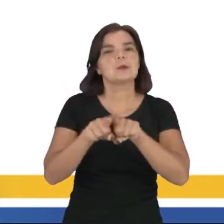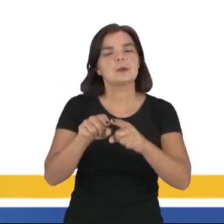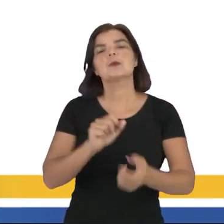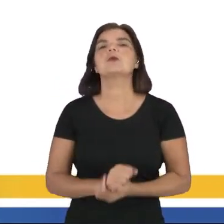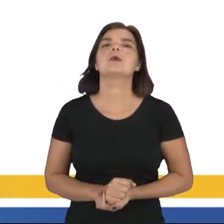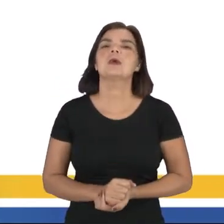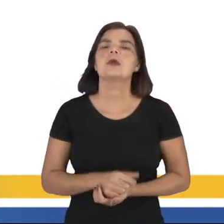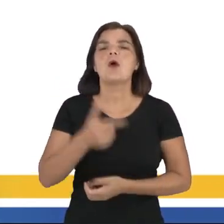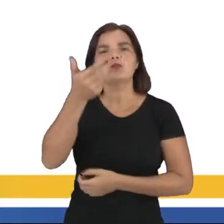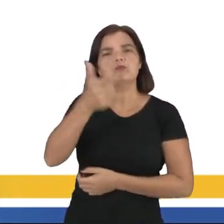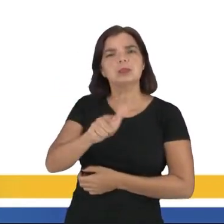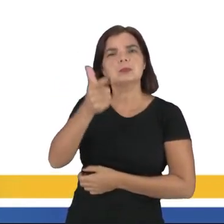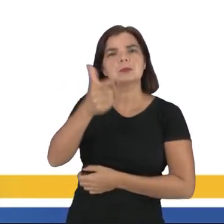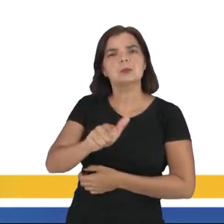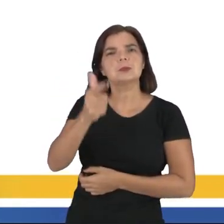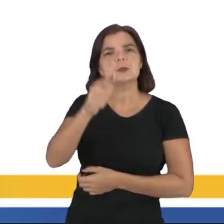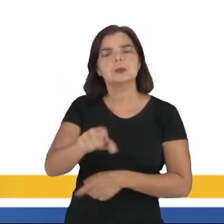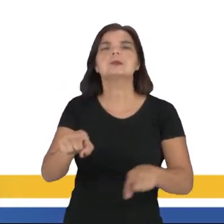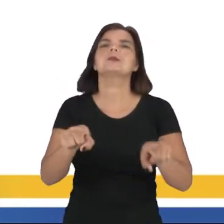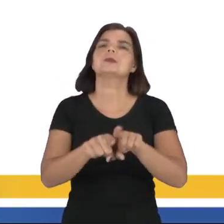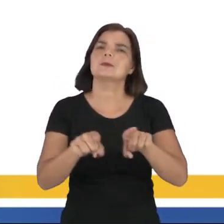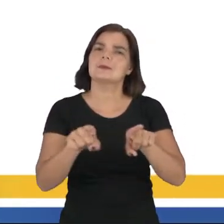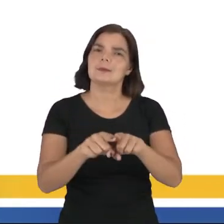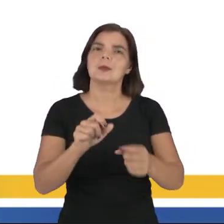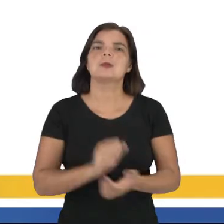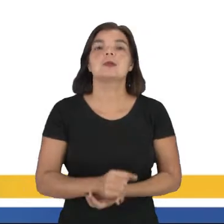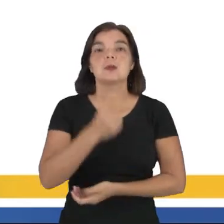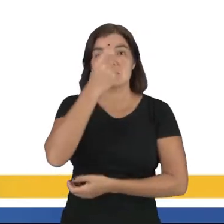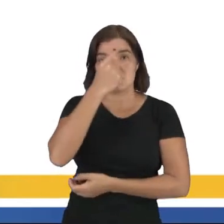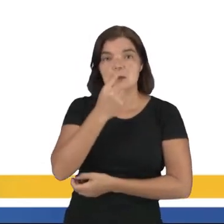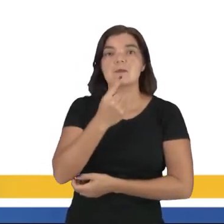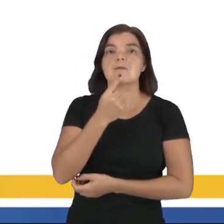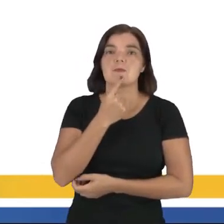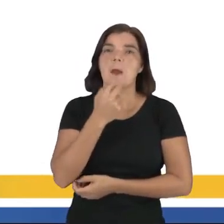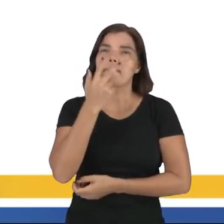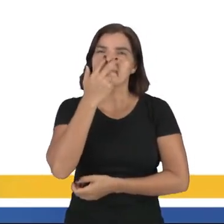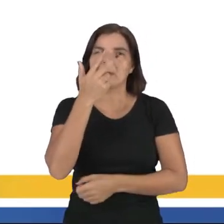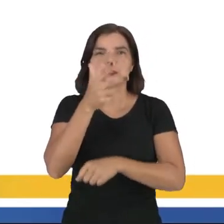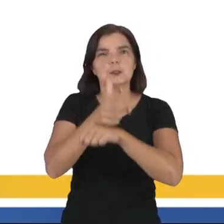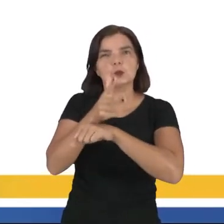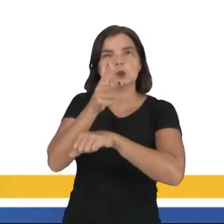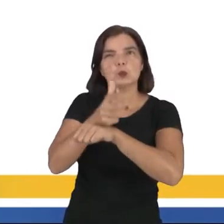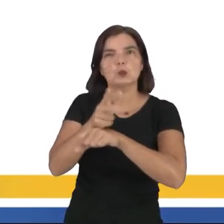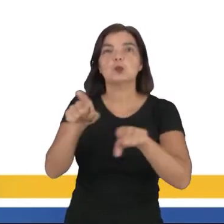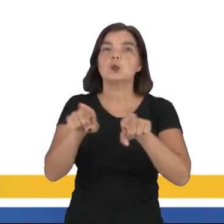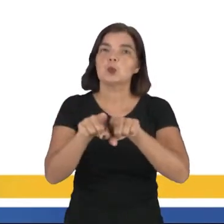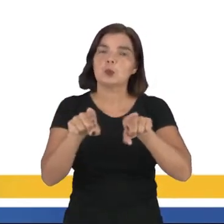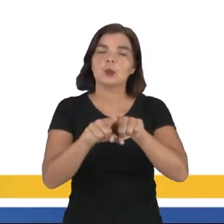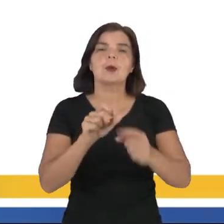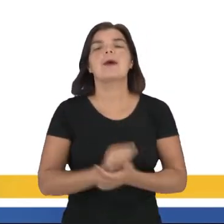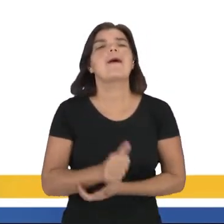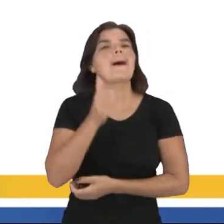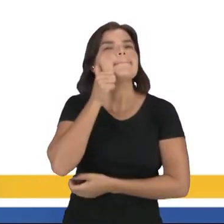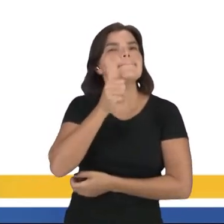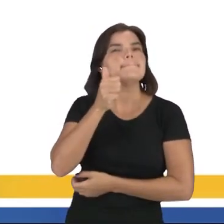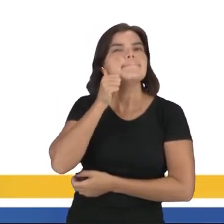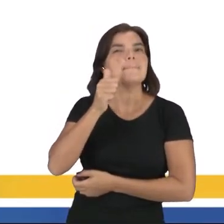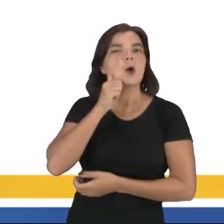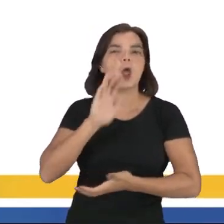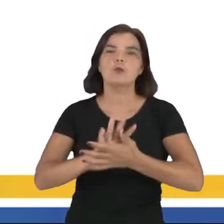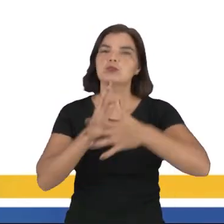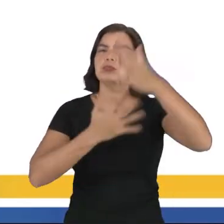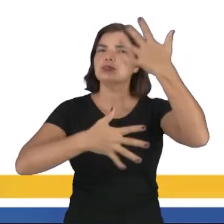fica se repetindo, né, essa sucessão de imagens como se fosse um vídeo. A mulher